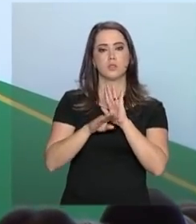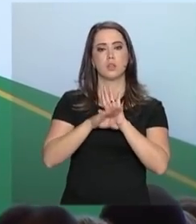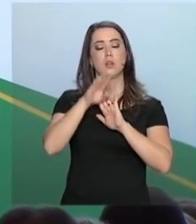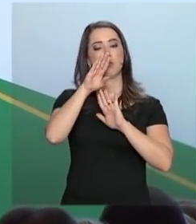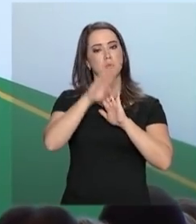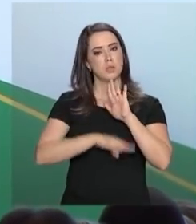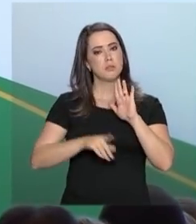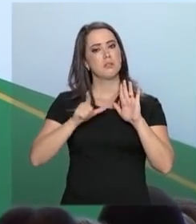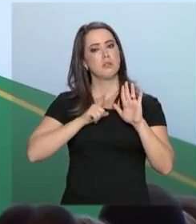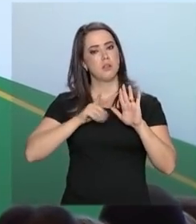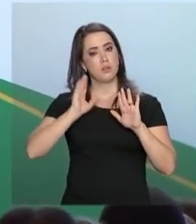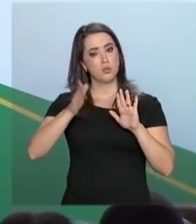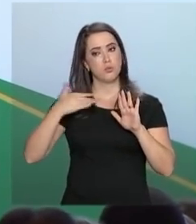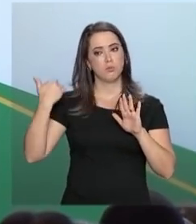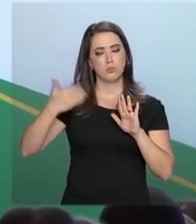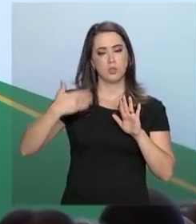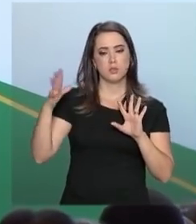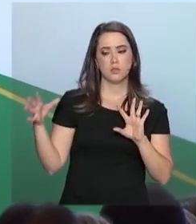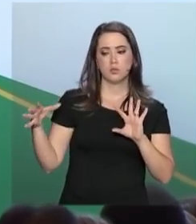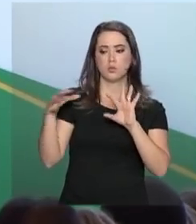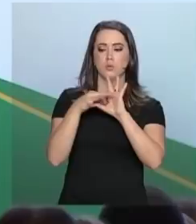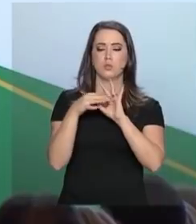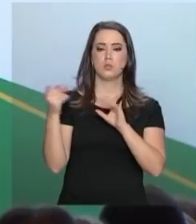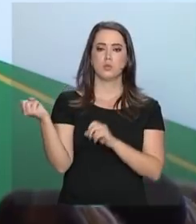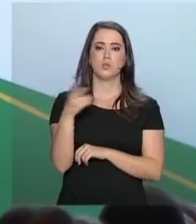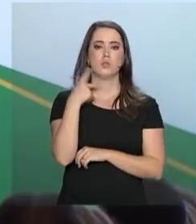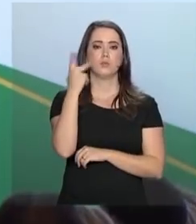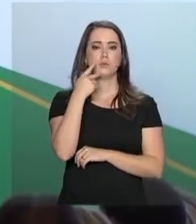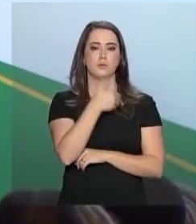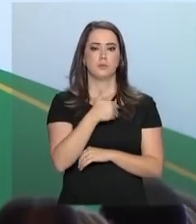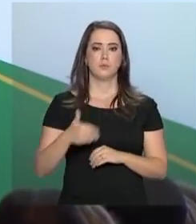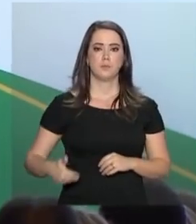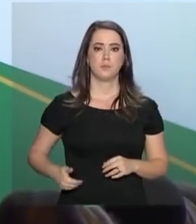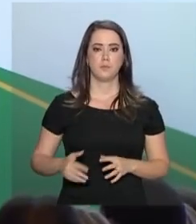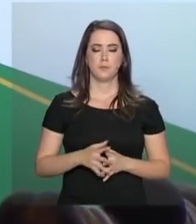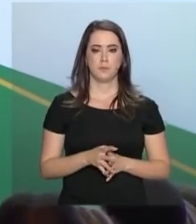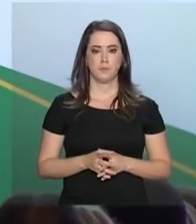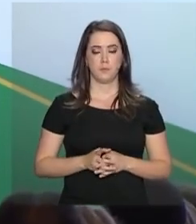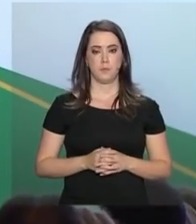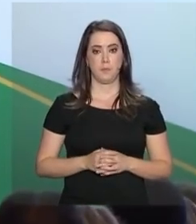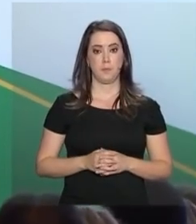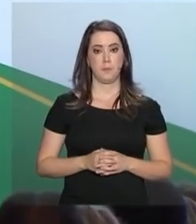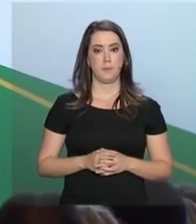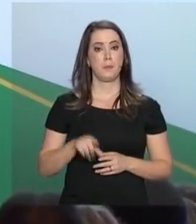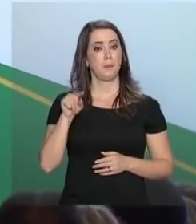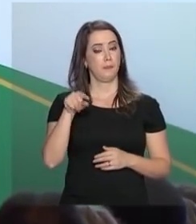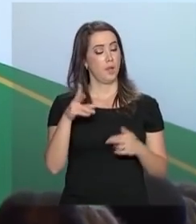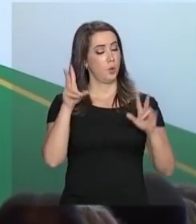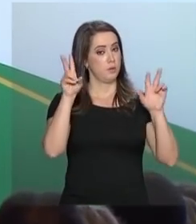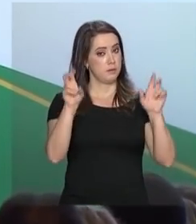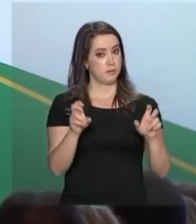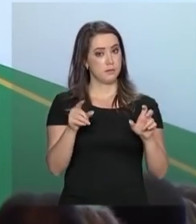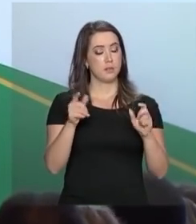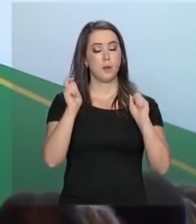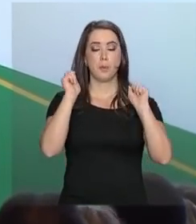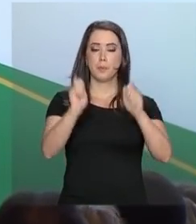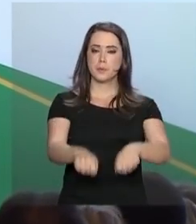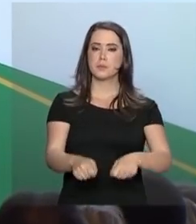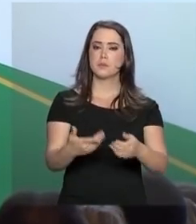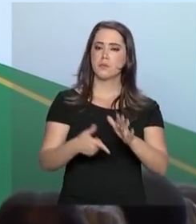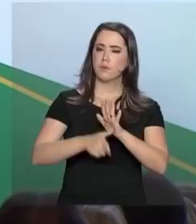projetos que estejam aliados com a nova política de governo. Nesse tema, cabe,